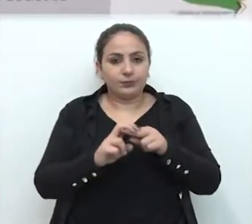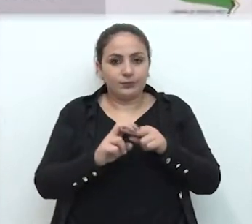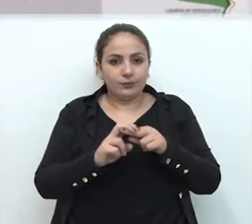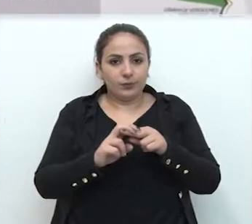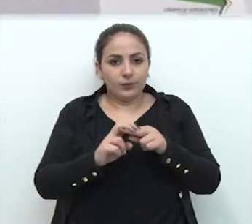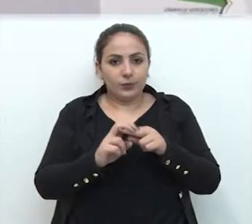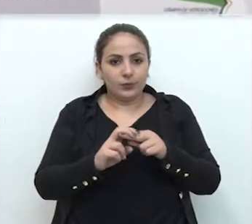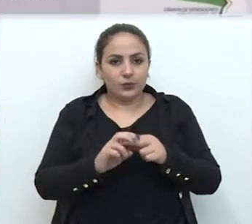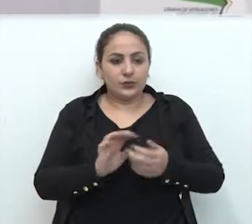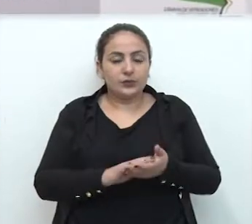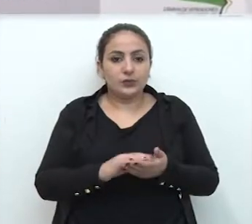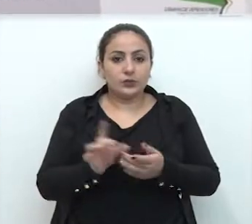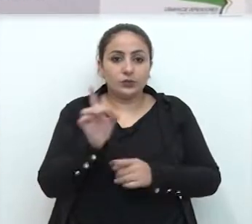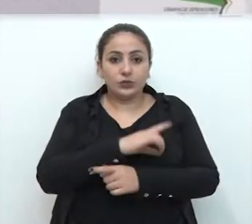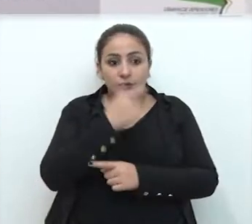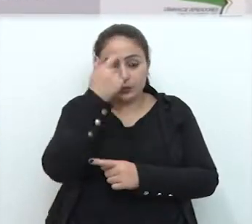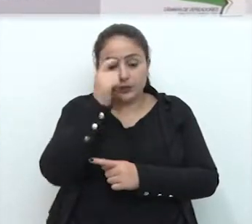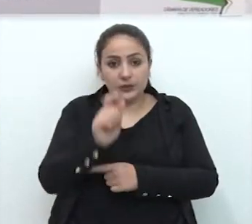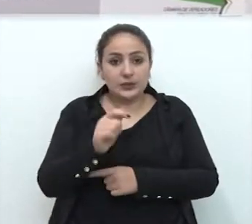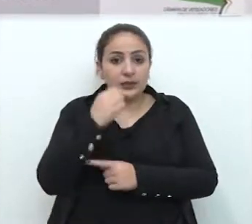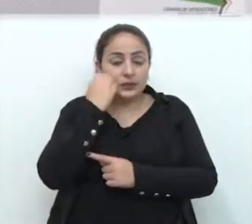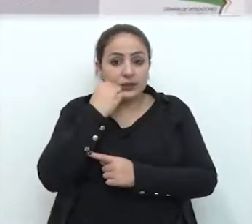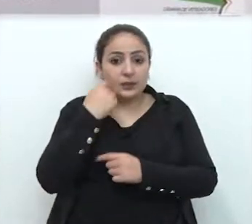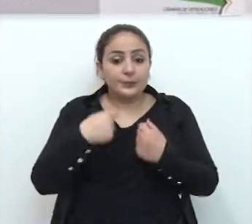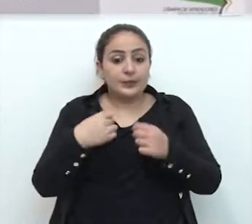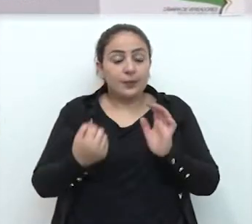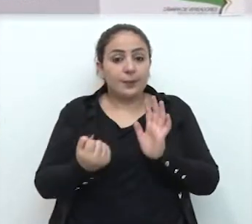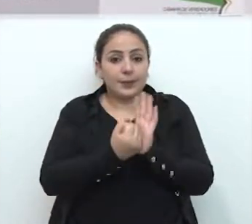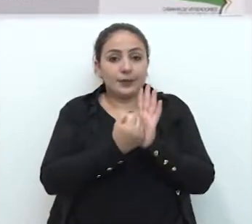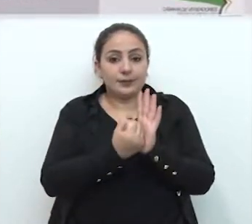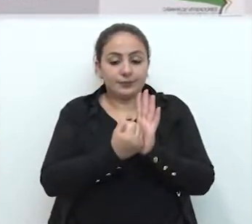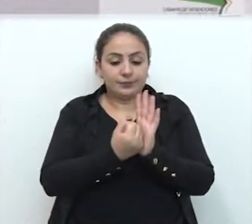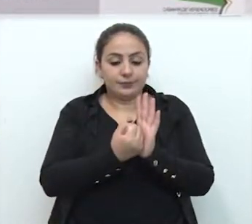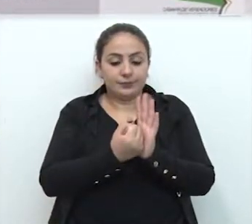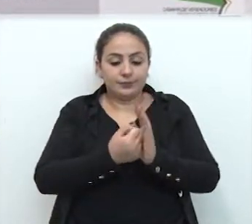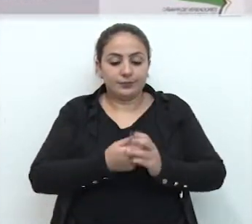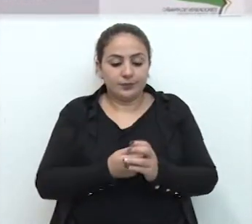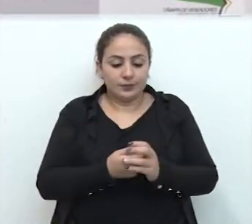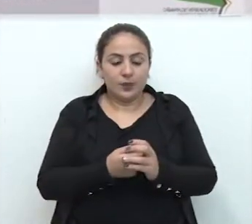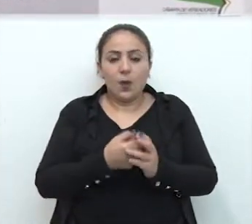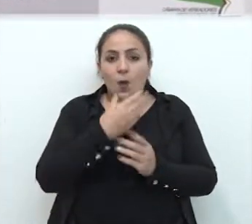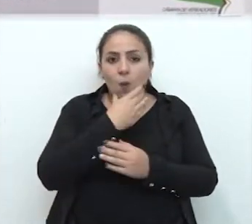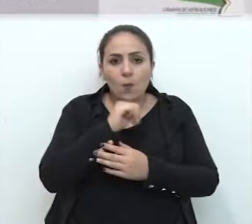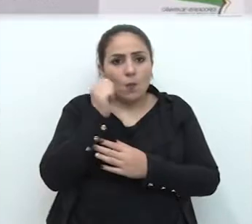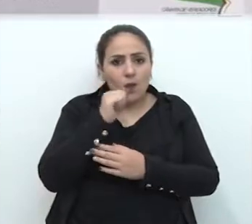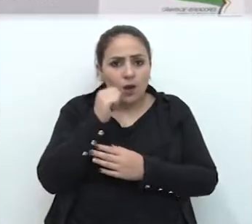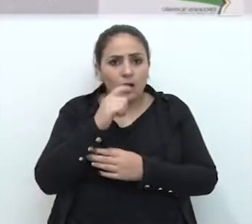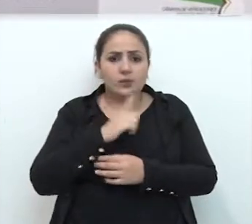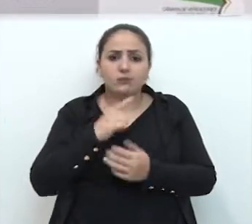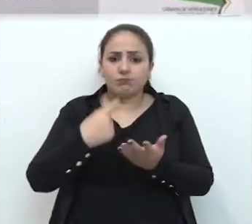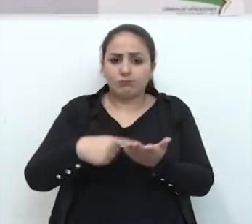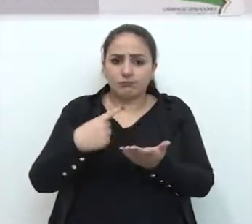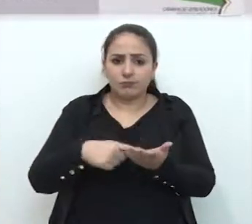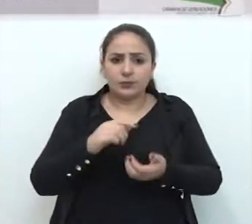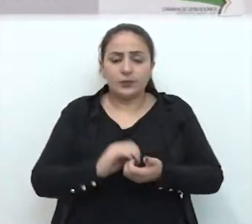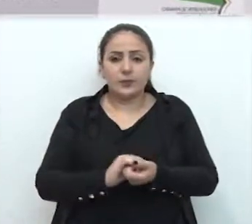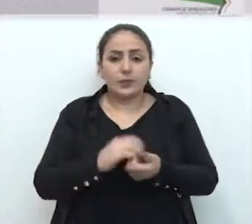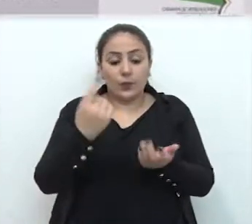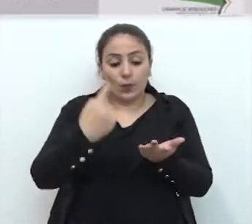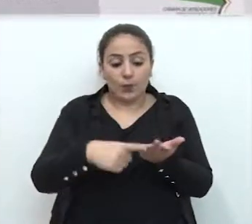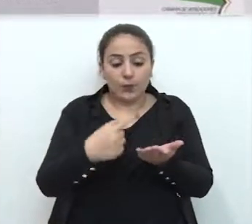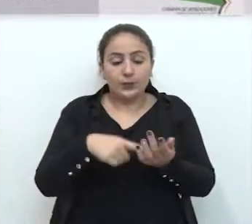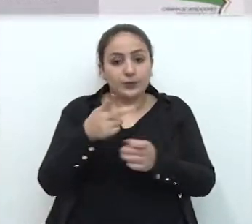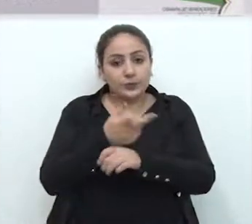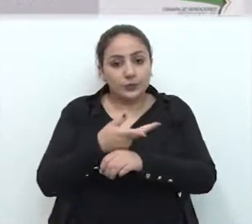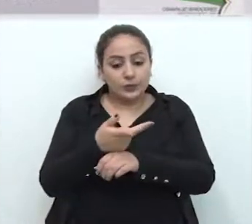por isso que o dia da consciência negra, ele deve ser um dia que deve ser marcante por homens e mulheres que têm esse compromisso. O